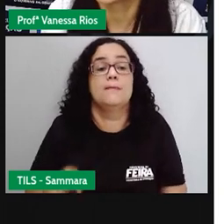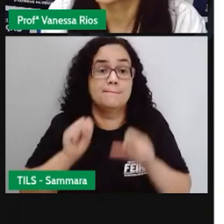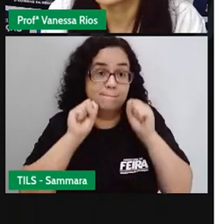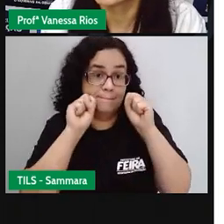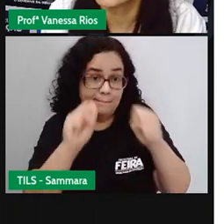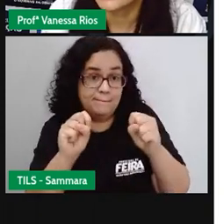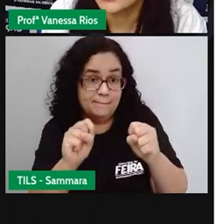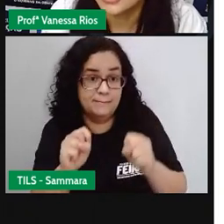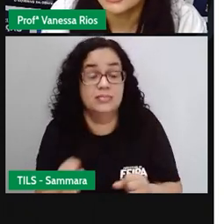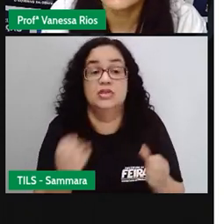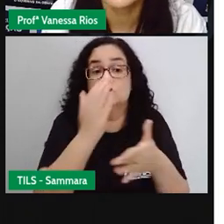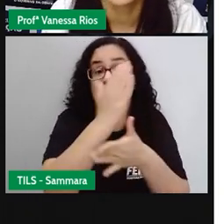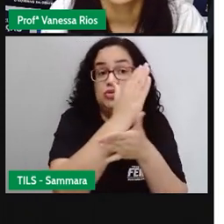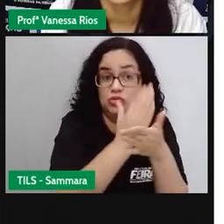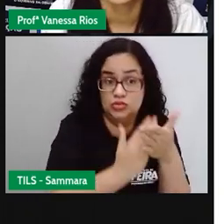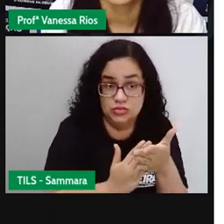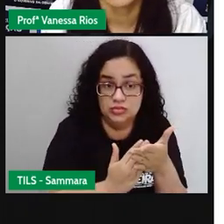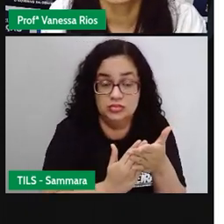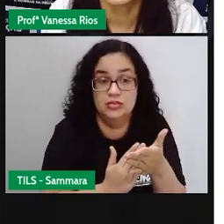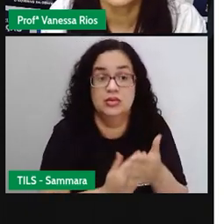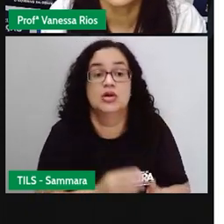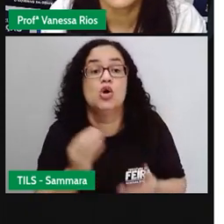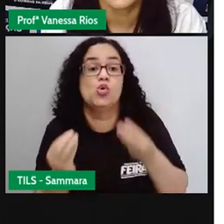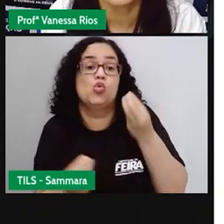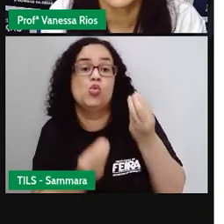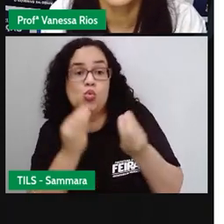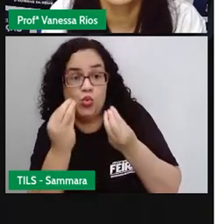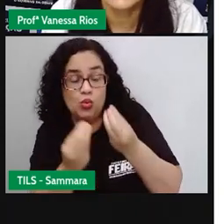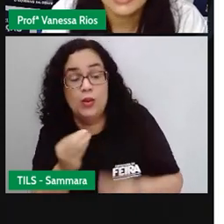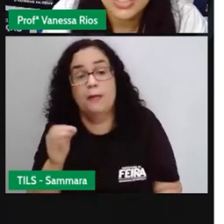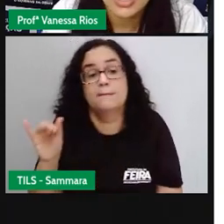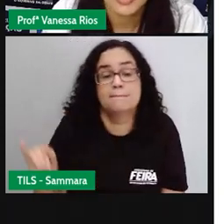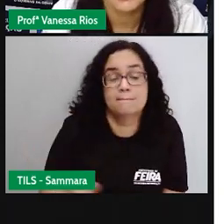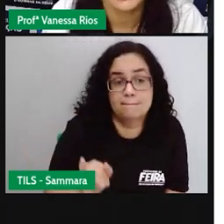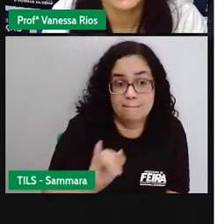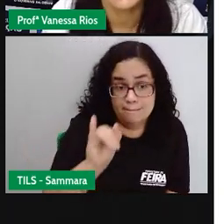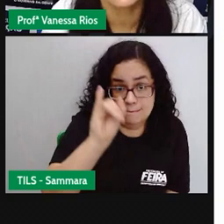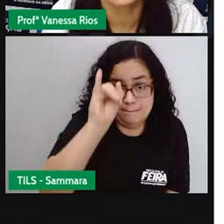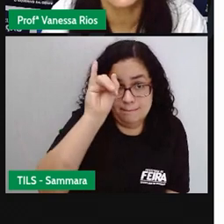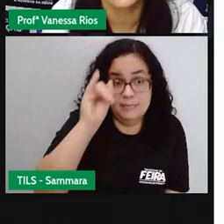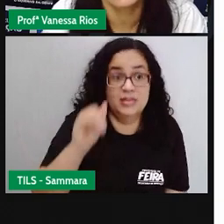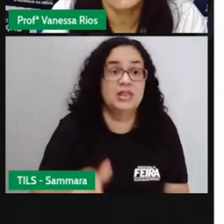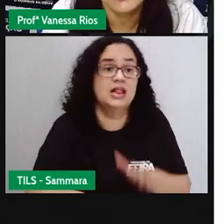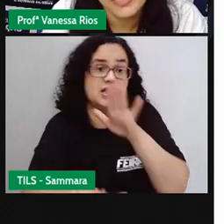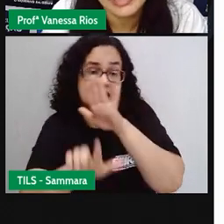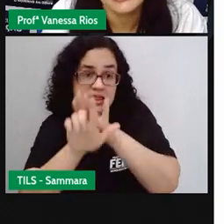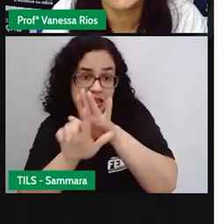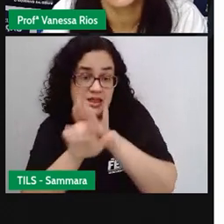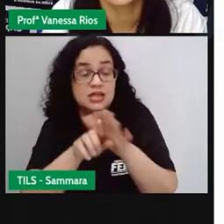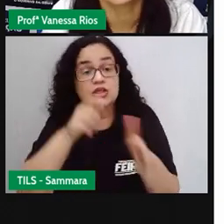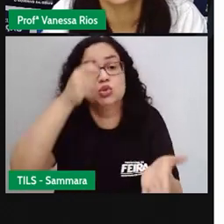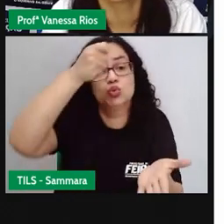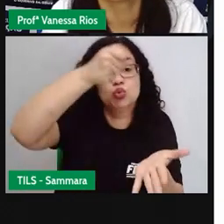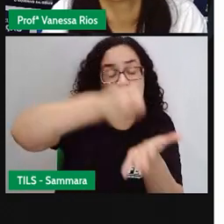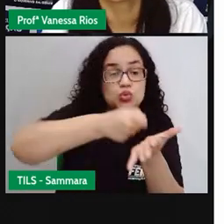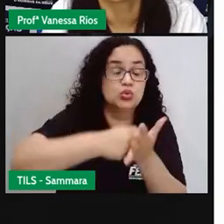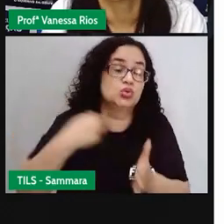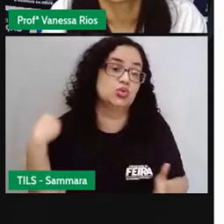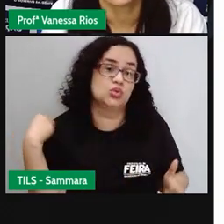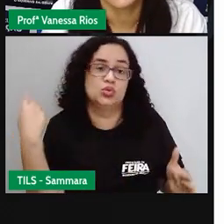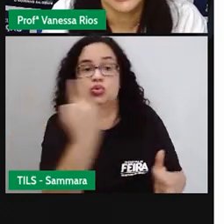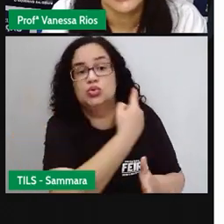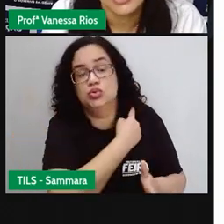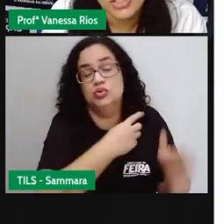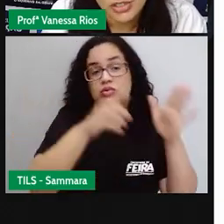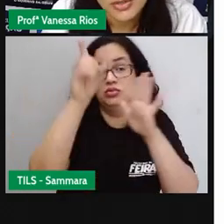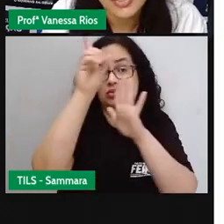poderes aí estão divididos e como isso é importante, né? Para que as leis sejam cumpridas e os nossos direitos